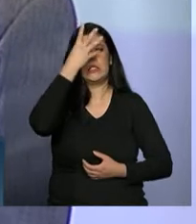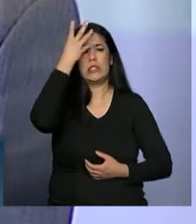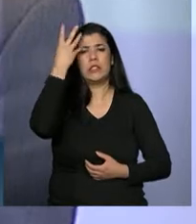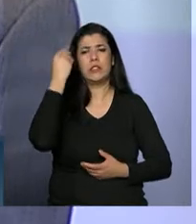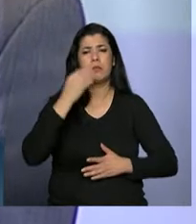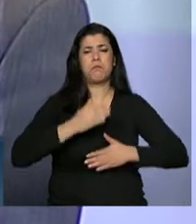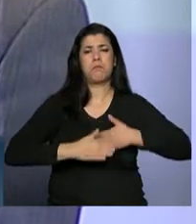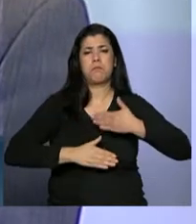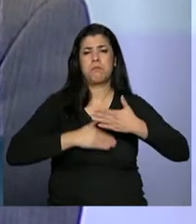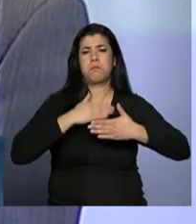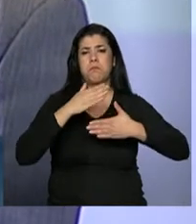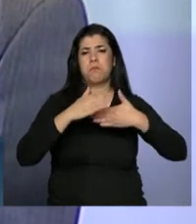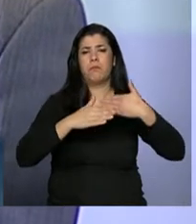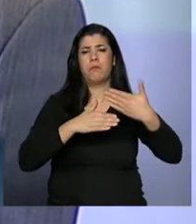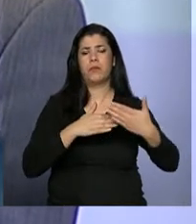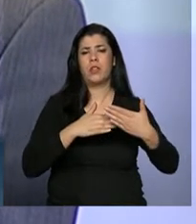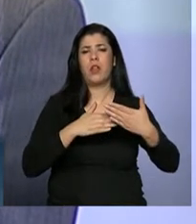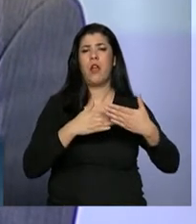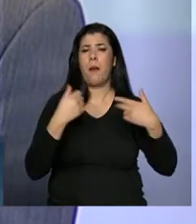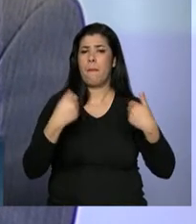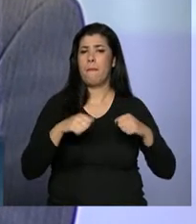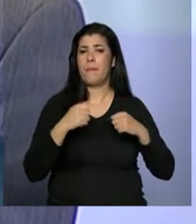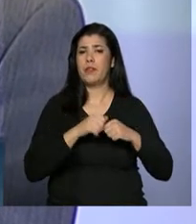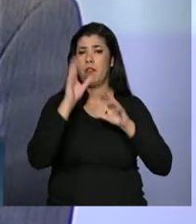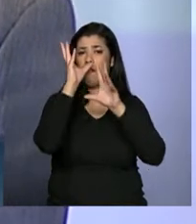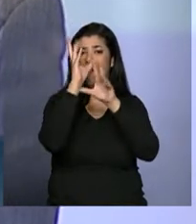branco o registro desses 20 anos de operação do Grupo Móvel.